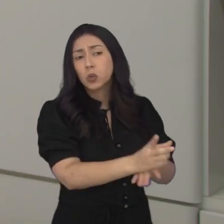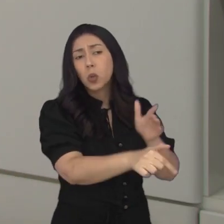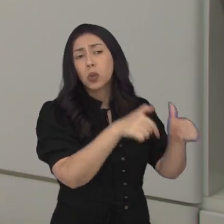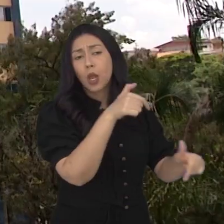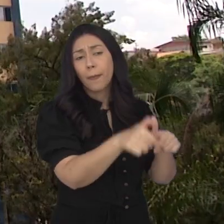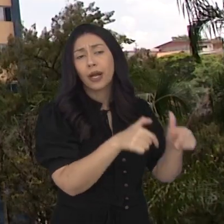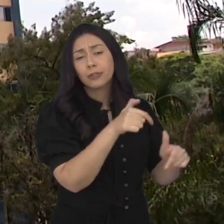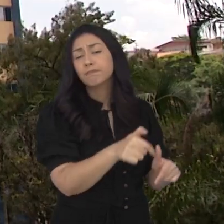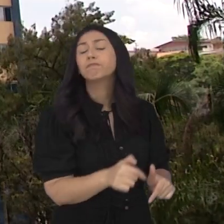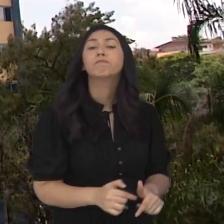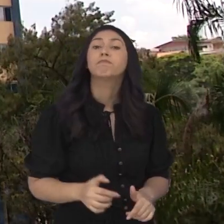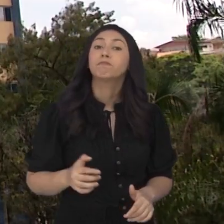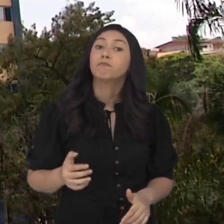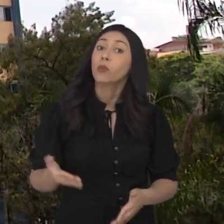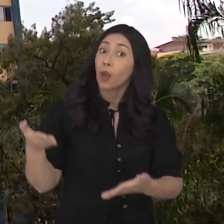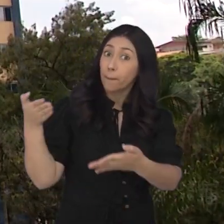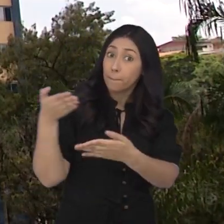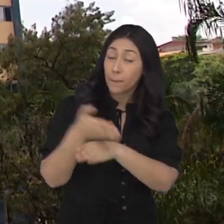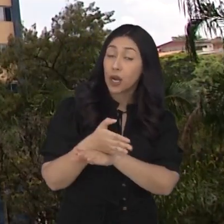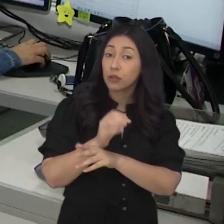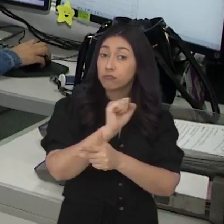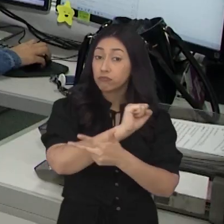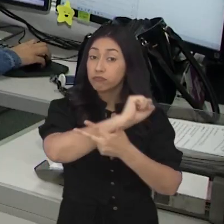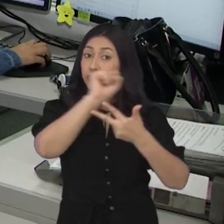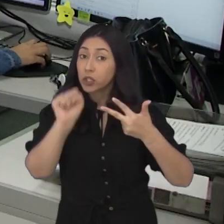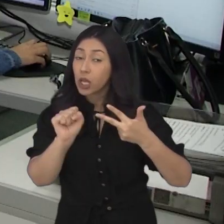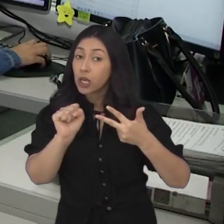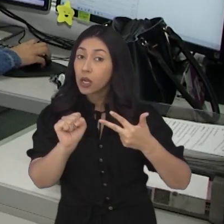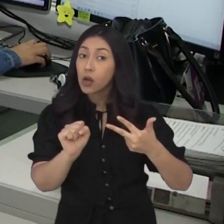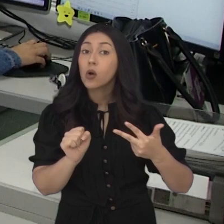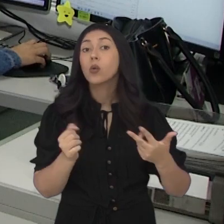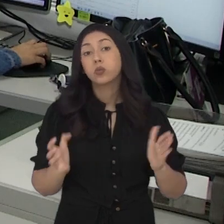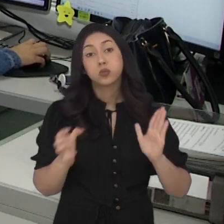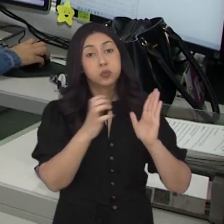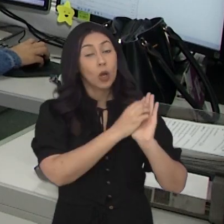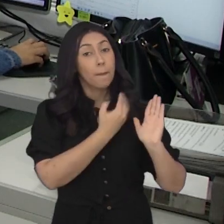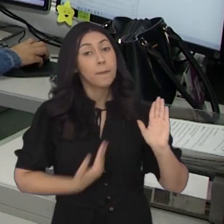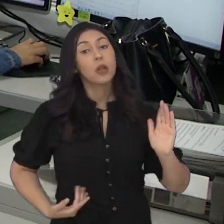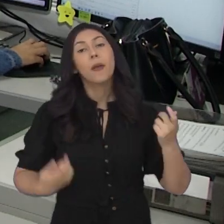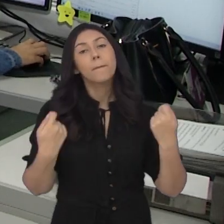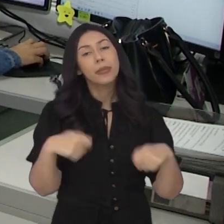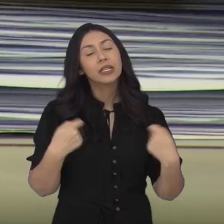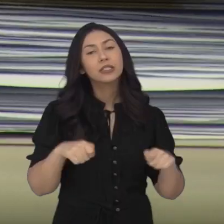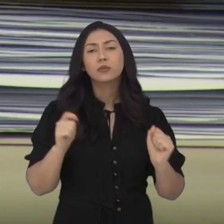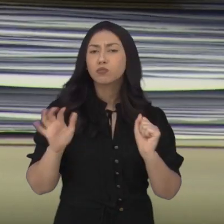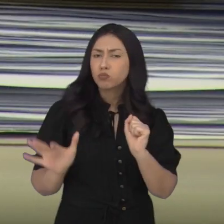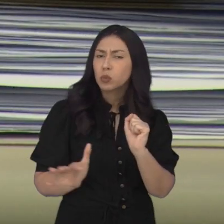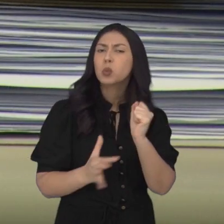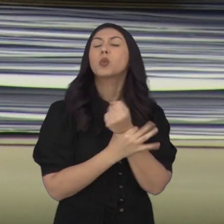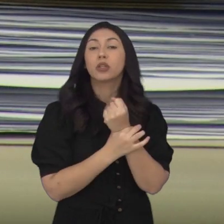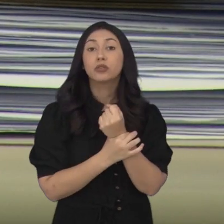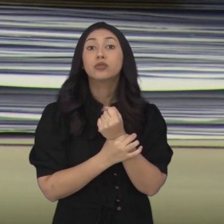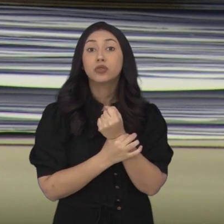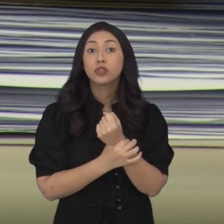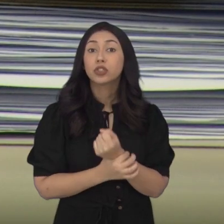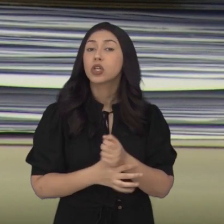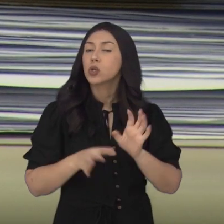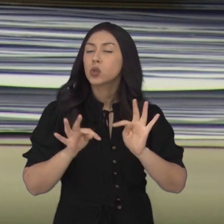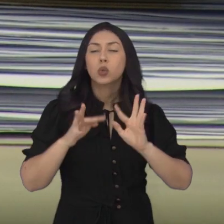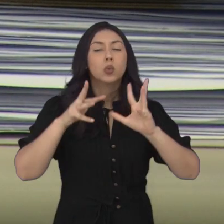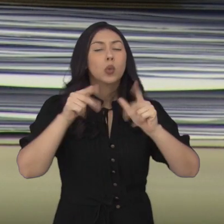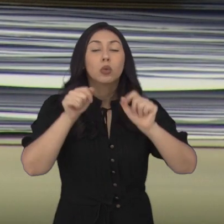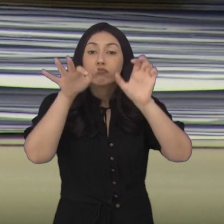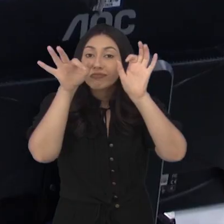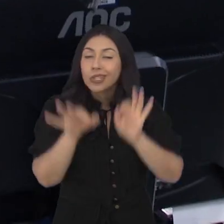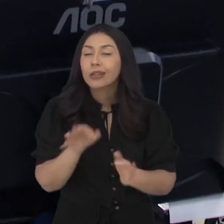trabalho dele. Por fazer parte do poder público, o servidor deve zelar pela transparência e cumprir os processos,